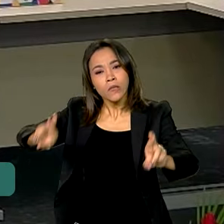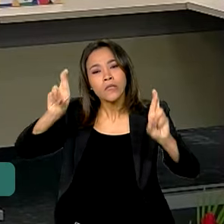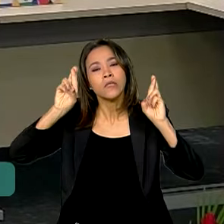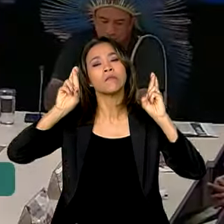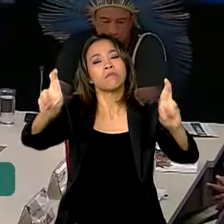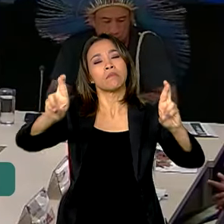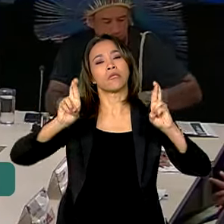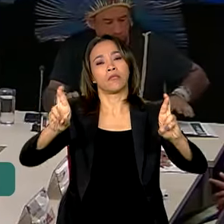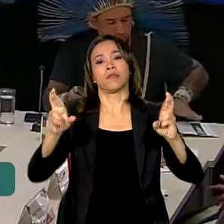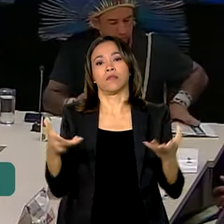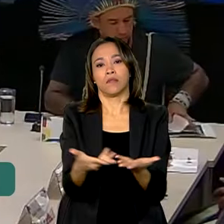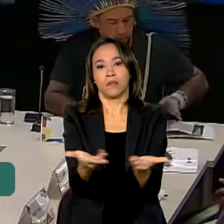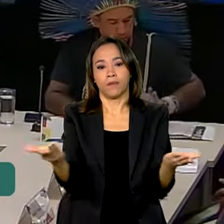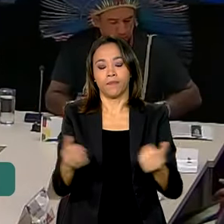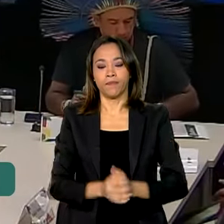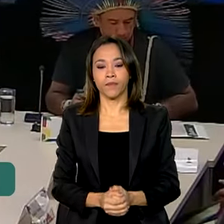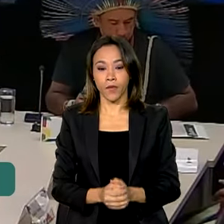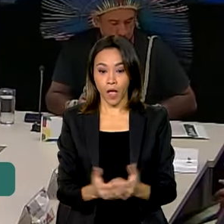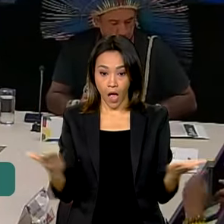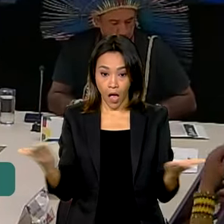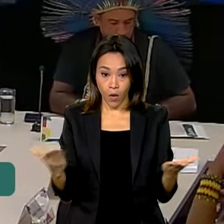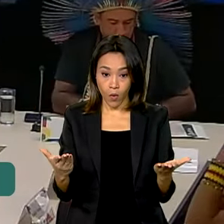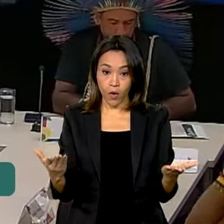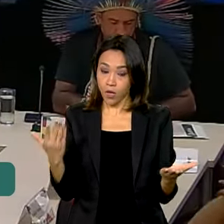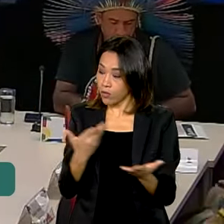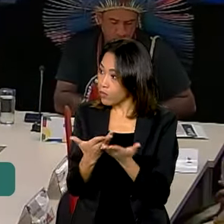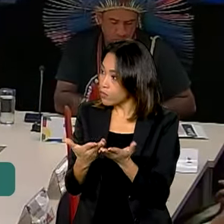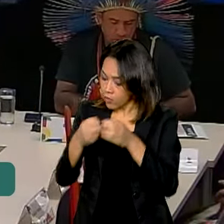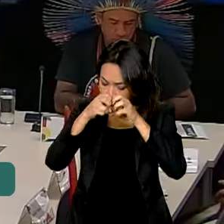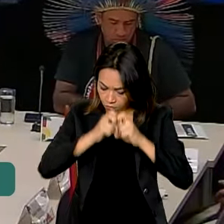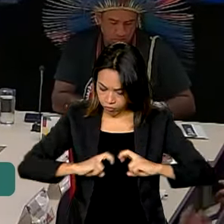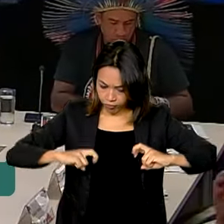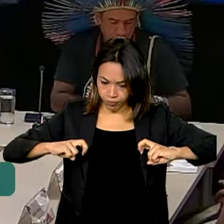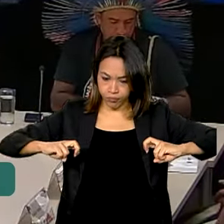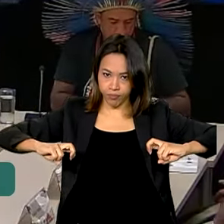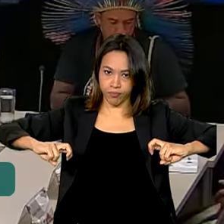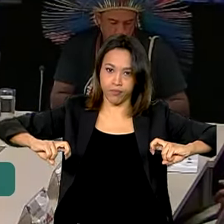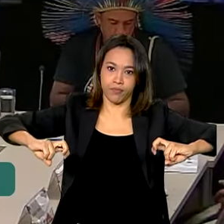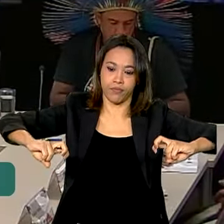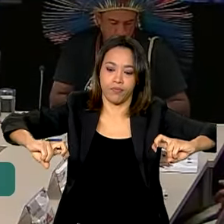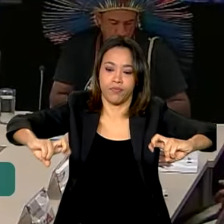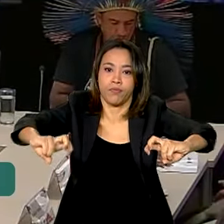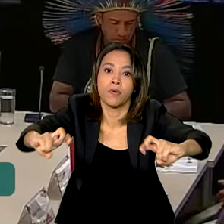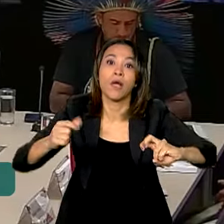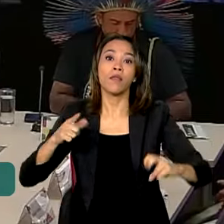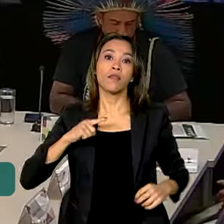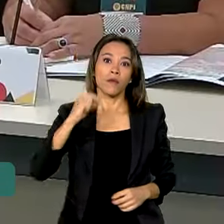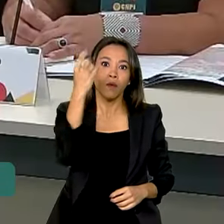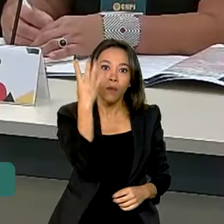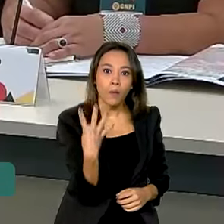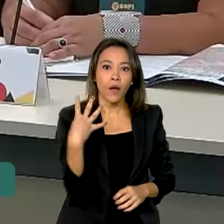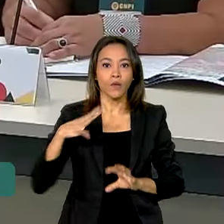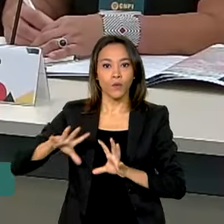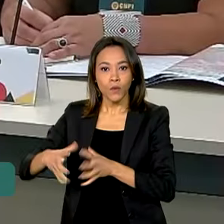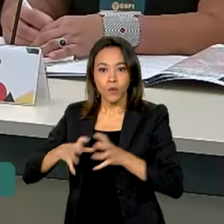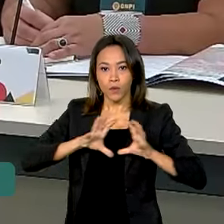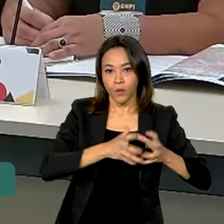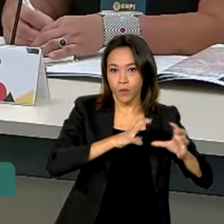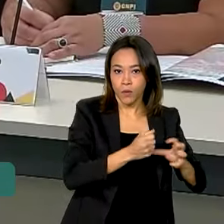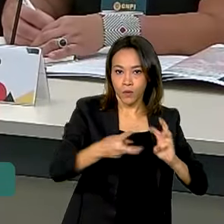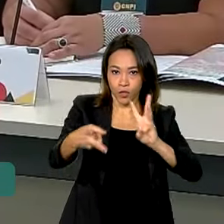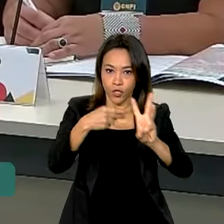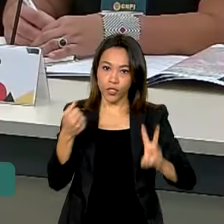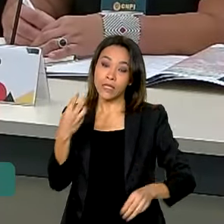renovados. A atual configuração do Conselho conta ainda com a participação de quatro entidades indigenistas e 30